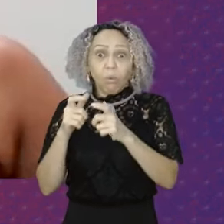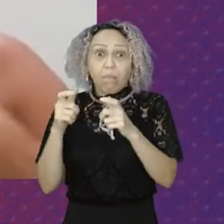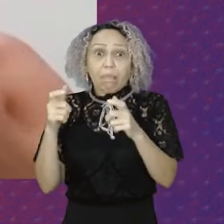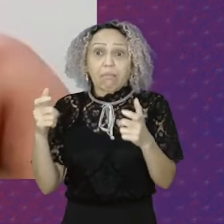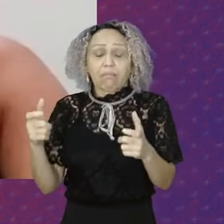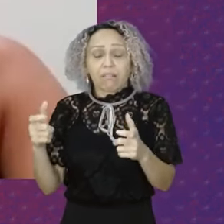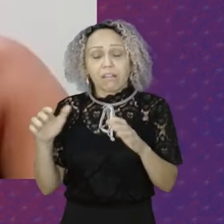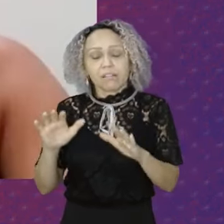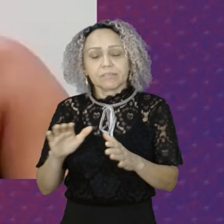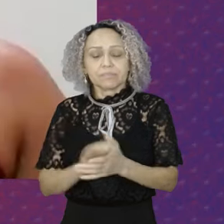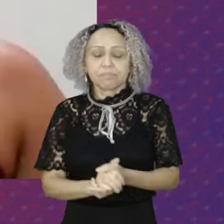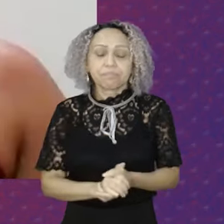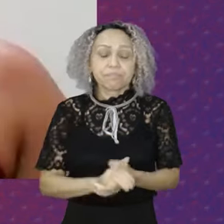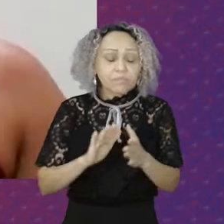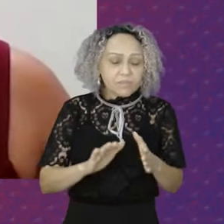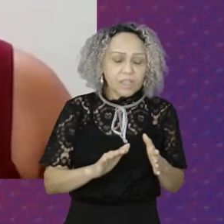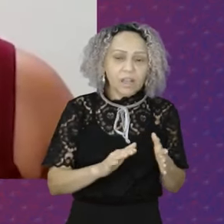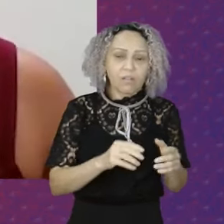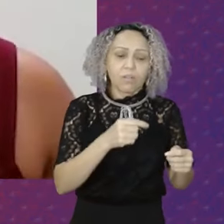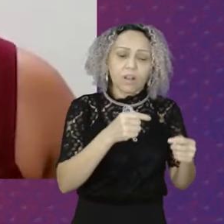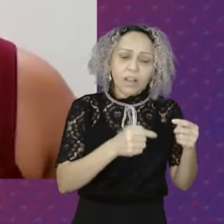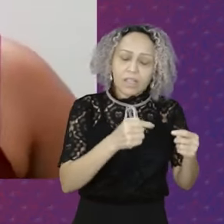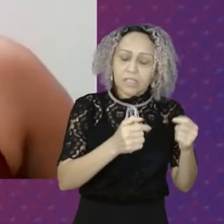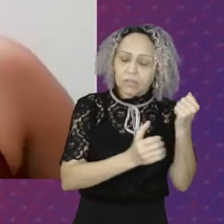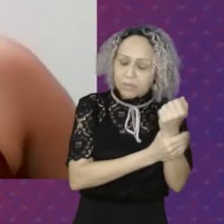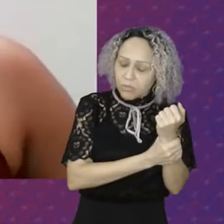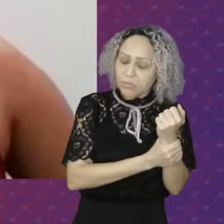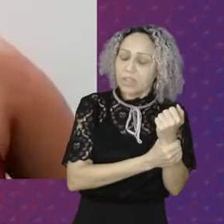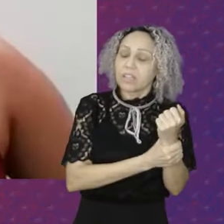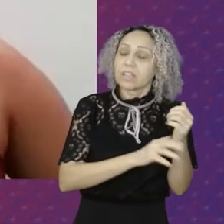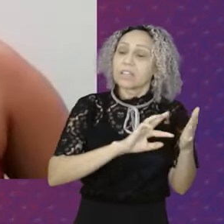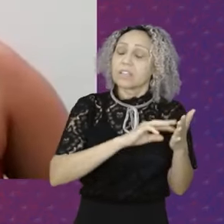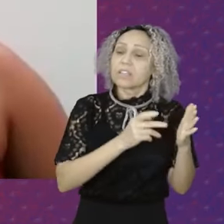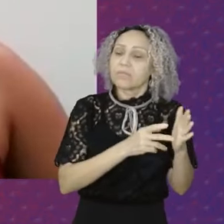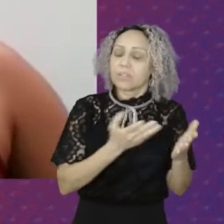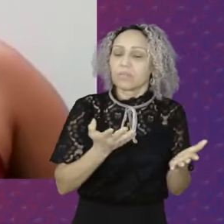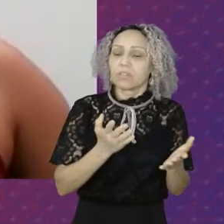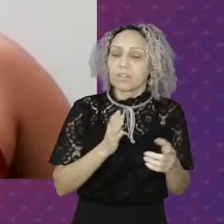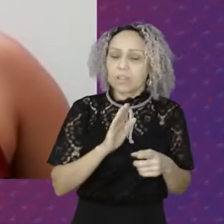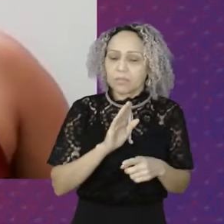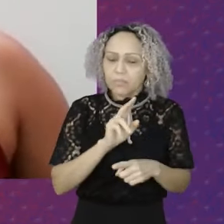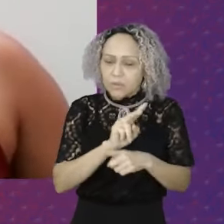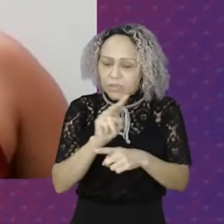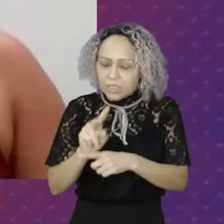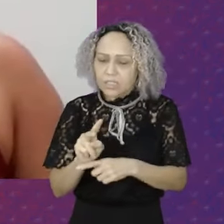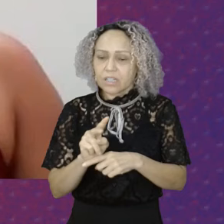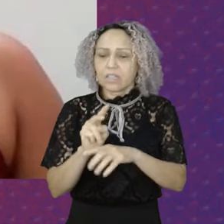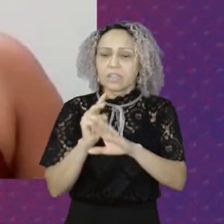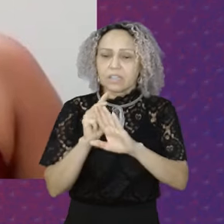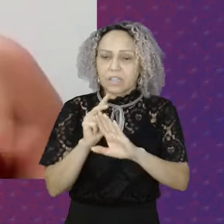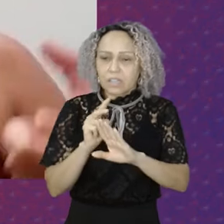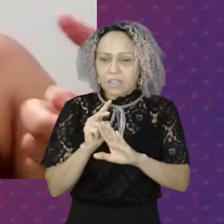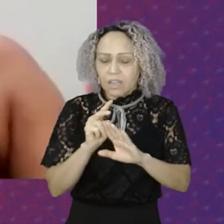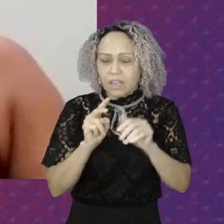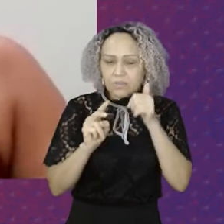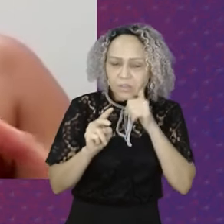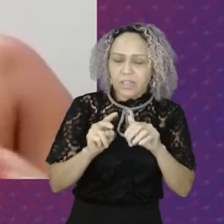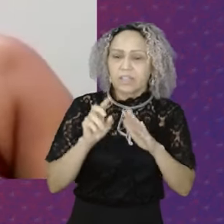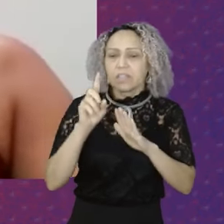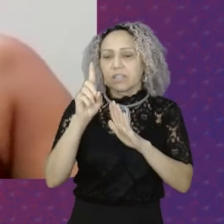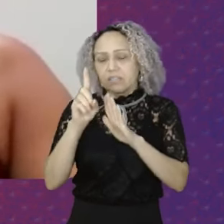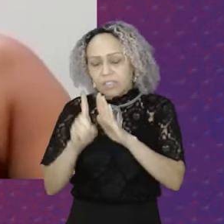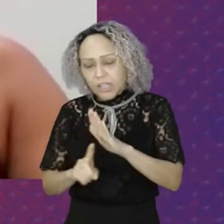Secretaria de Juventude De Igualdade Racial Das Mulheres Direitos Humanos Para construir Nesses